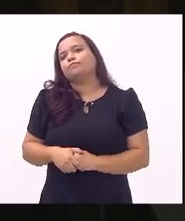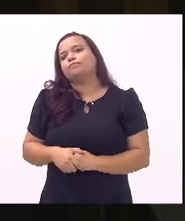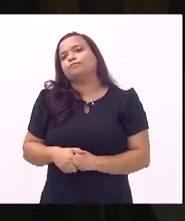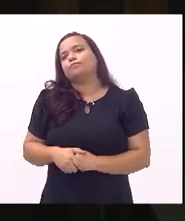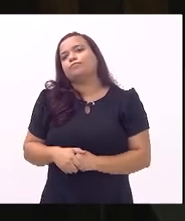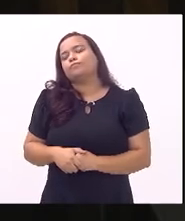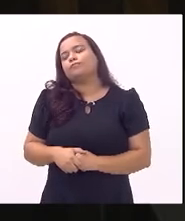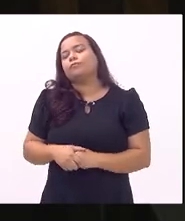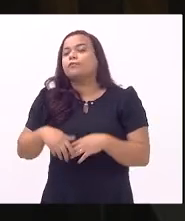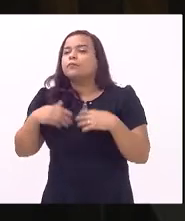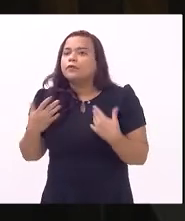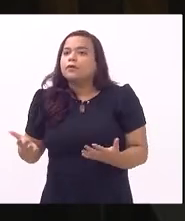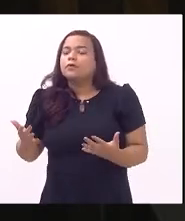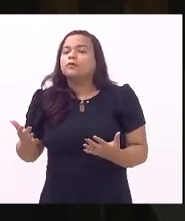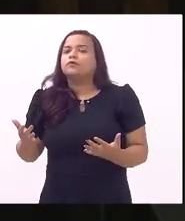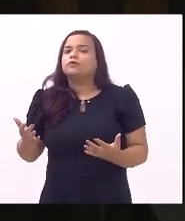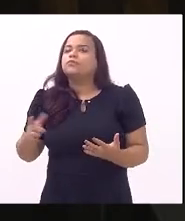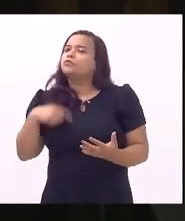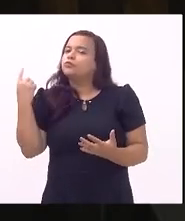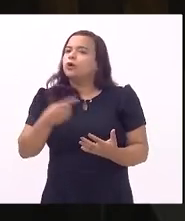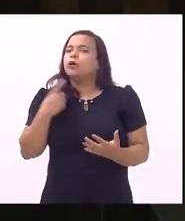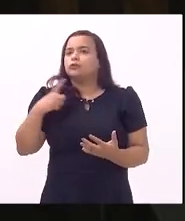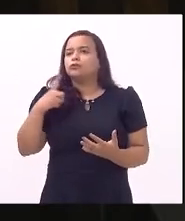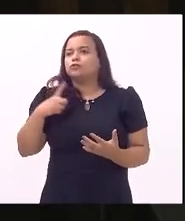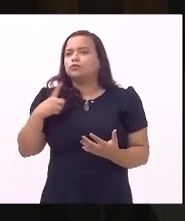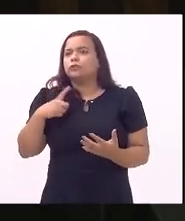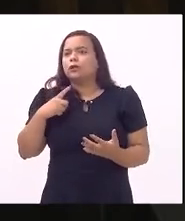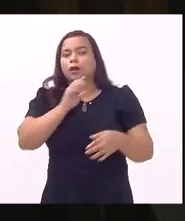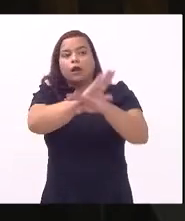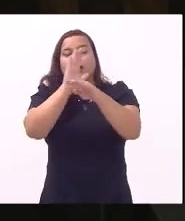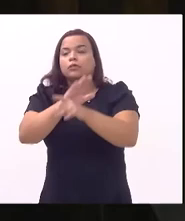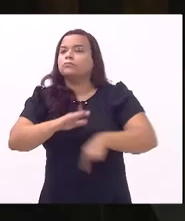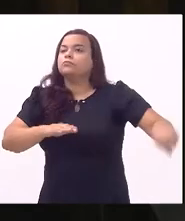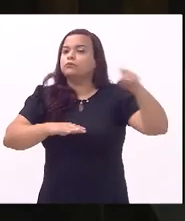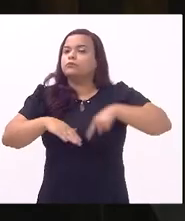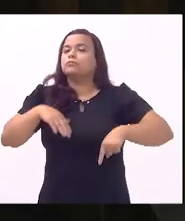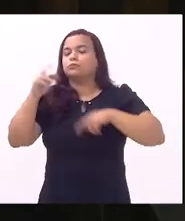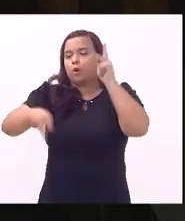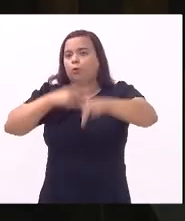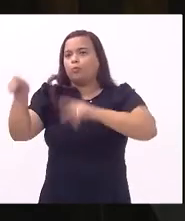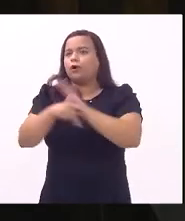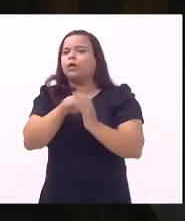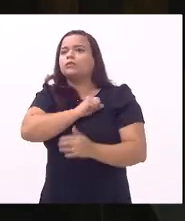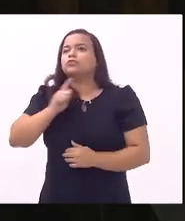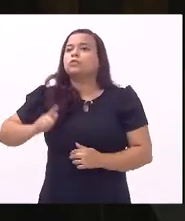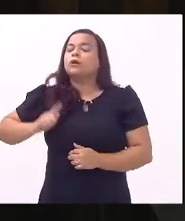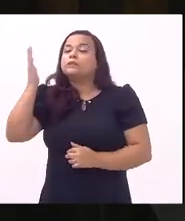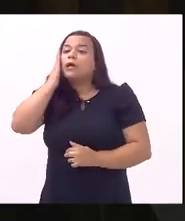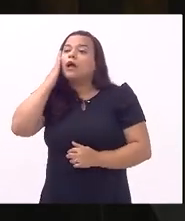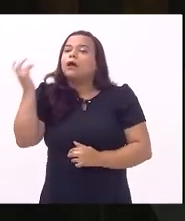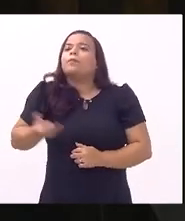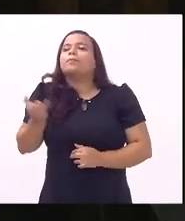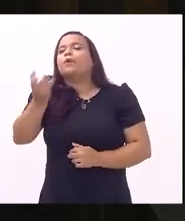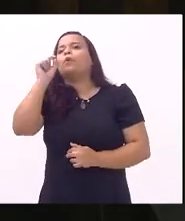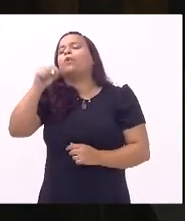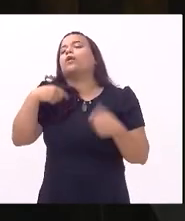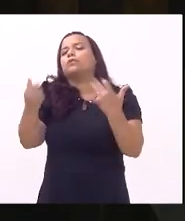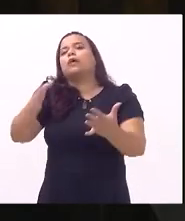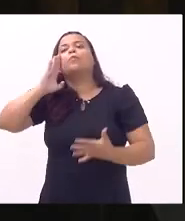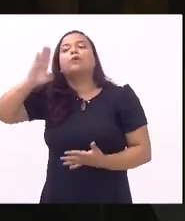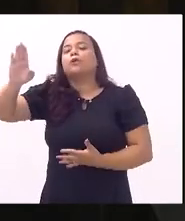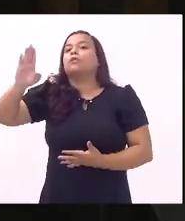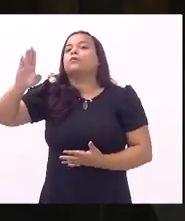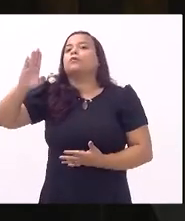então a gente tem buscado conscientizar a população de São Gonçalo sobre a importância de priorizar